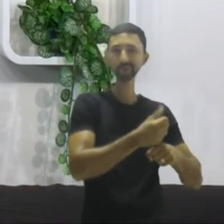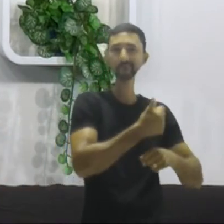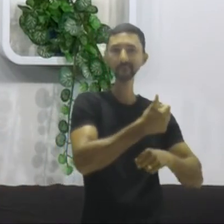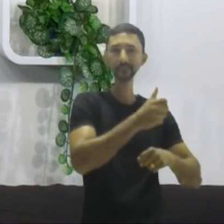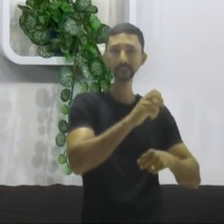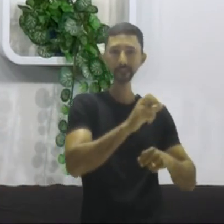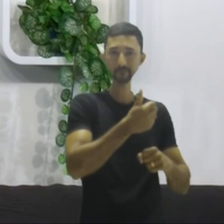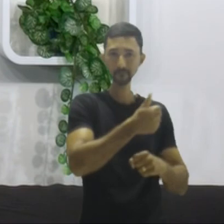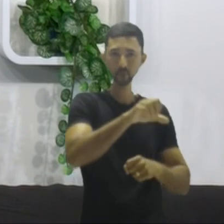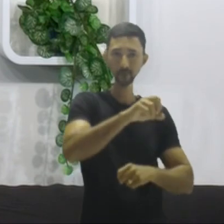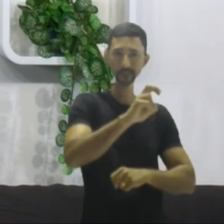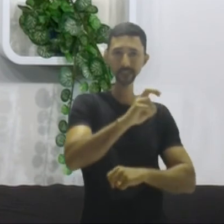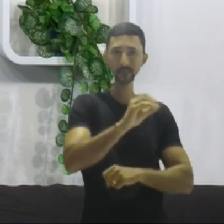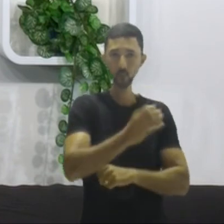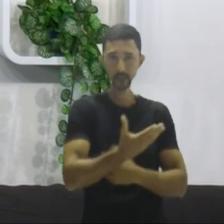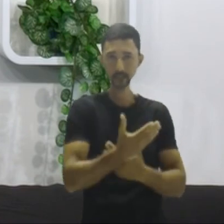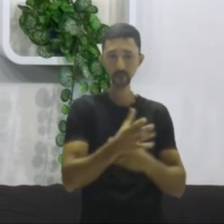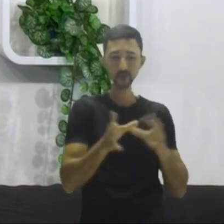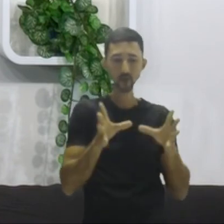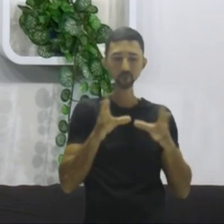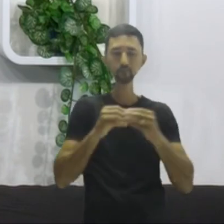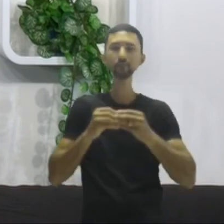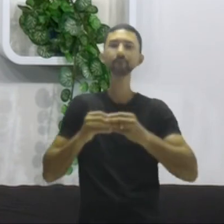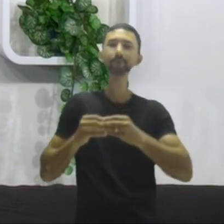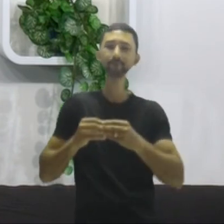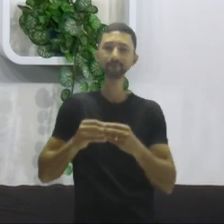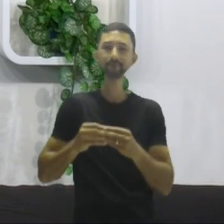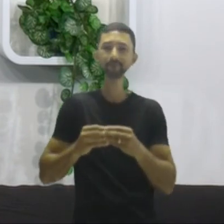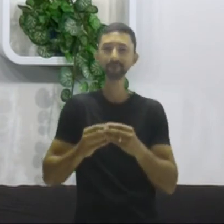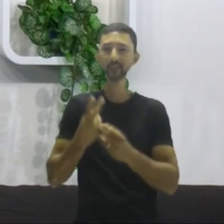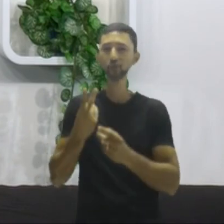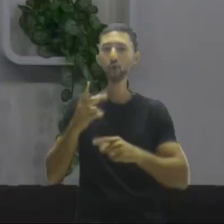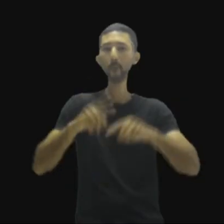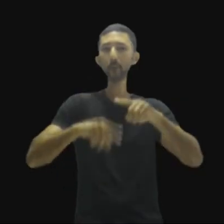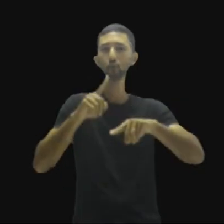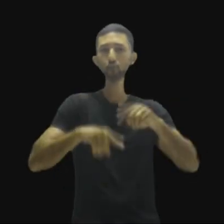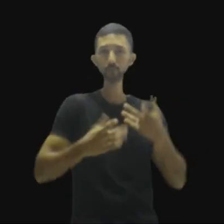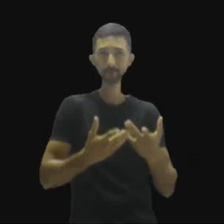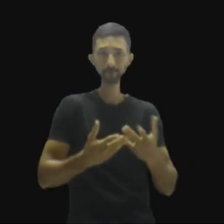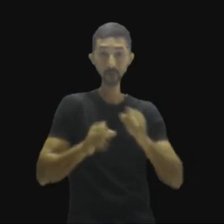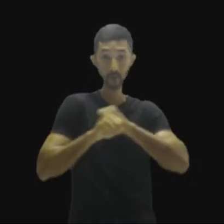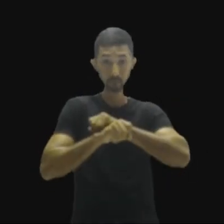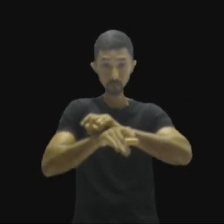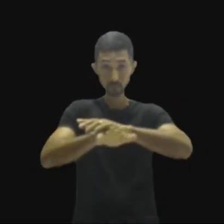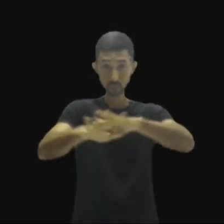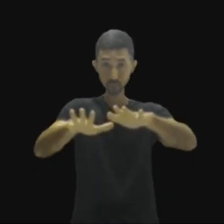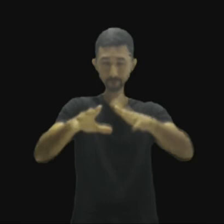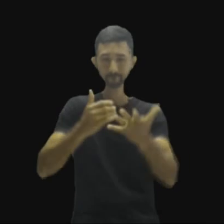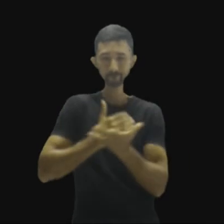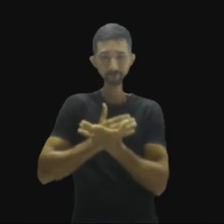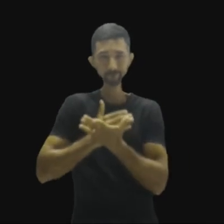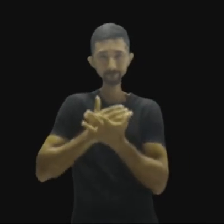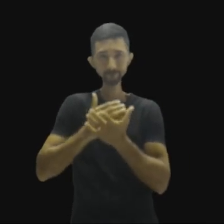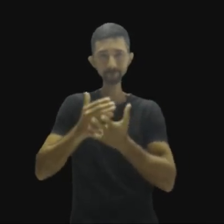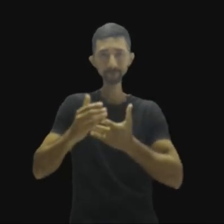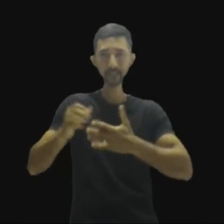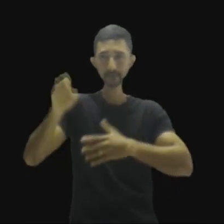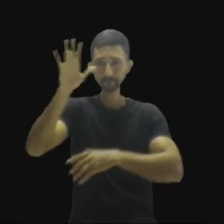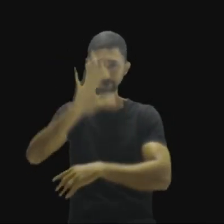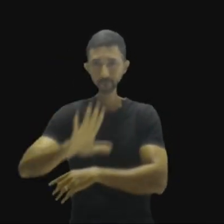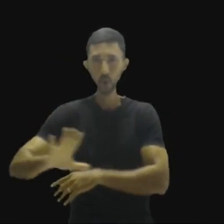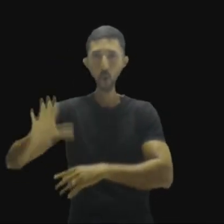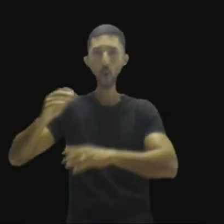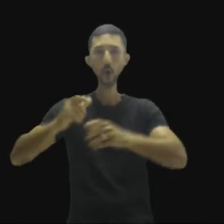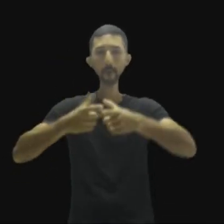não fica restrito a somente dos produtos. Gente, a partir daí, a União Europeia